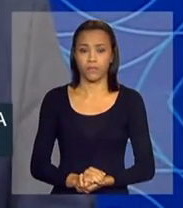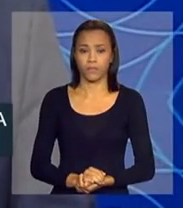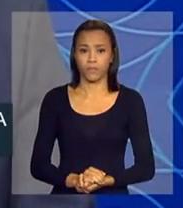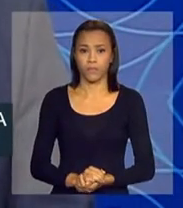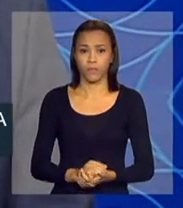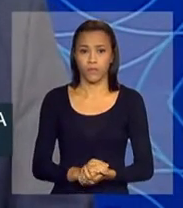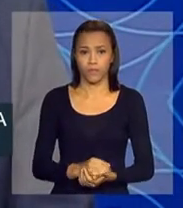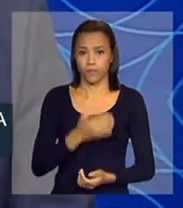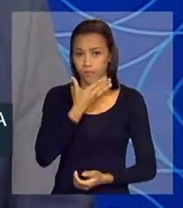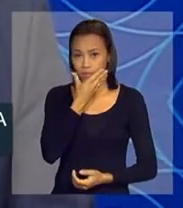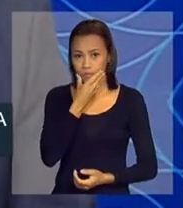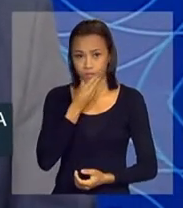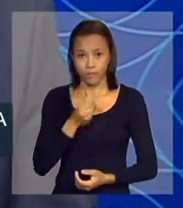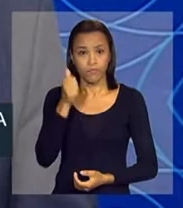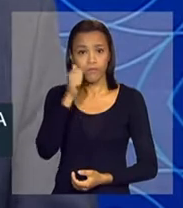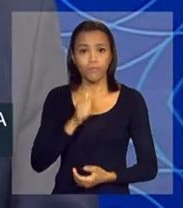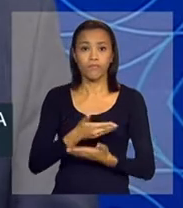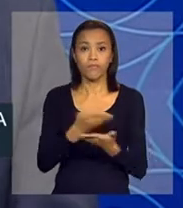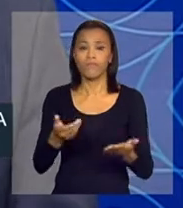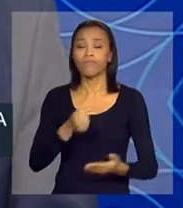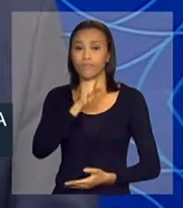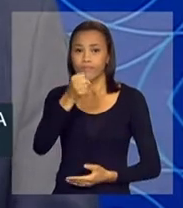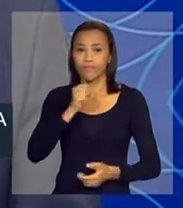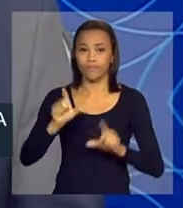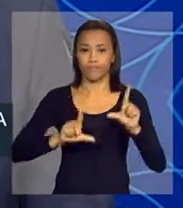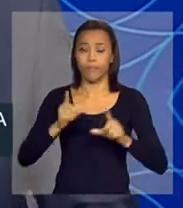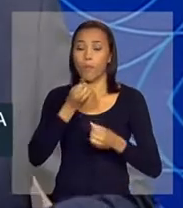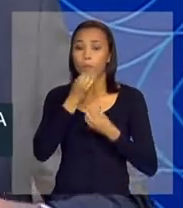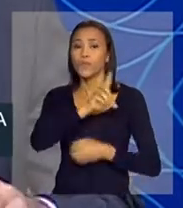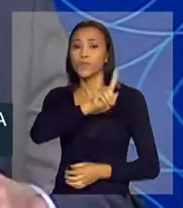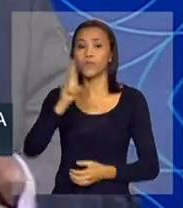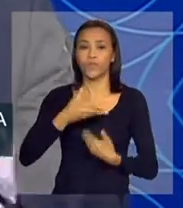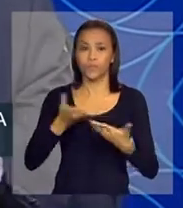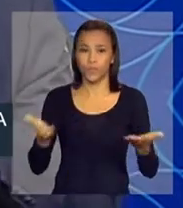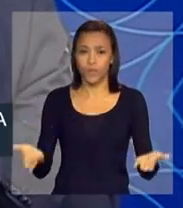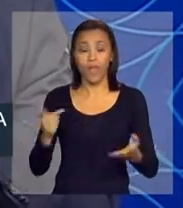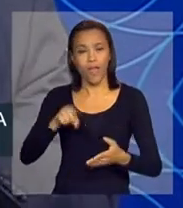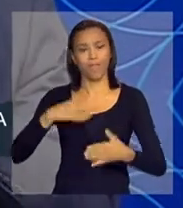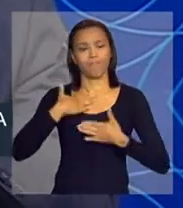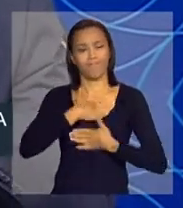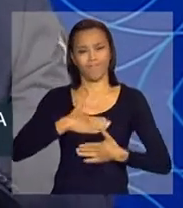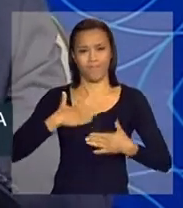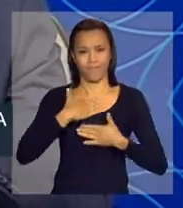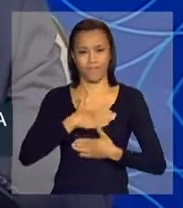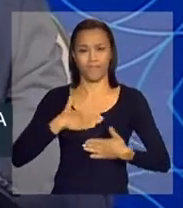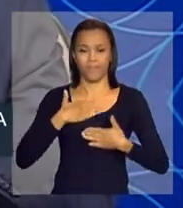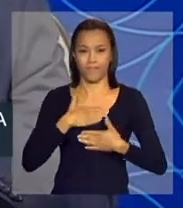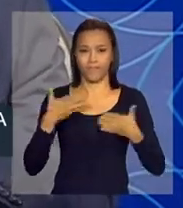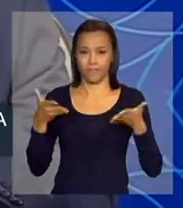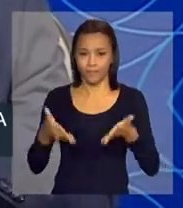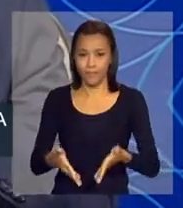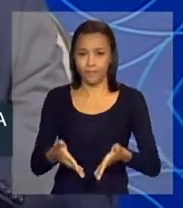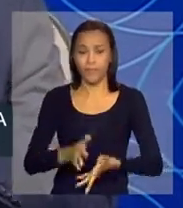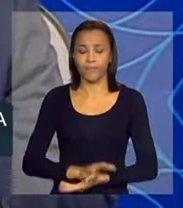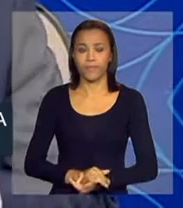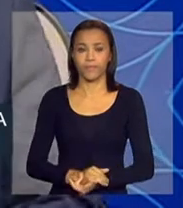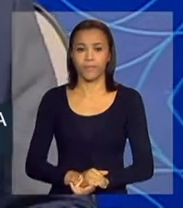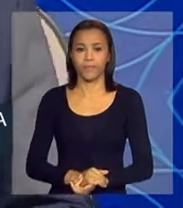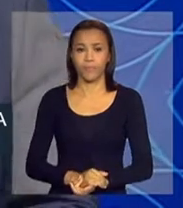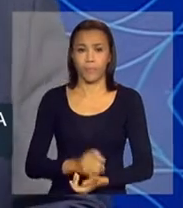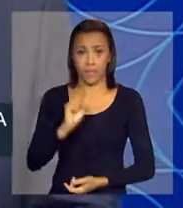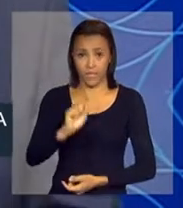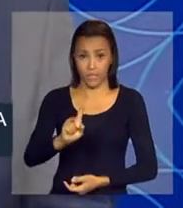senhores e senhoras da imprensa, muito bom dia. É com muita satisfação que,